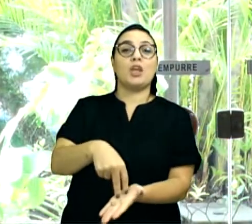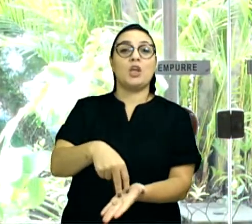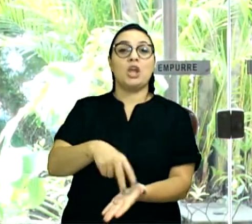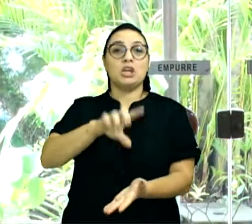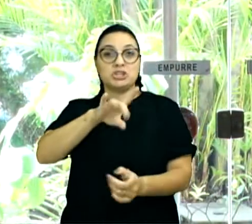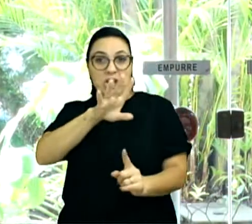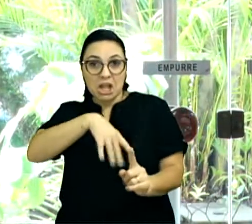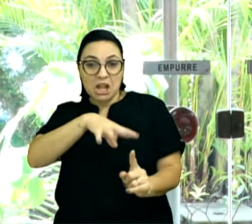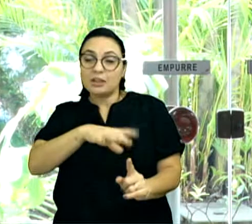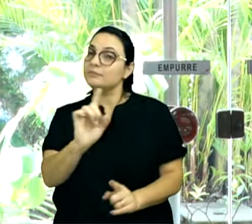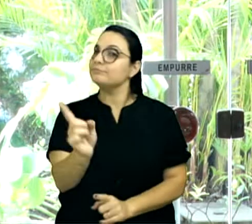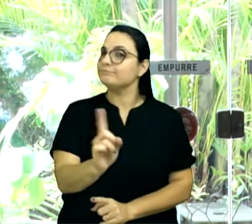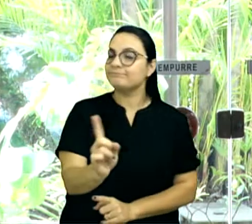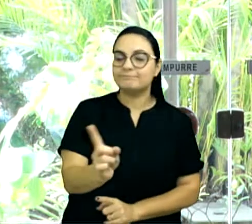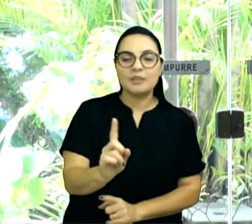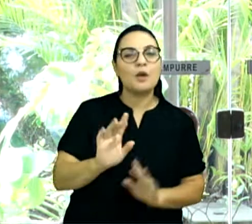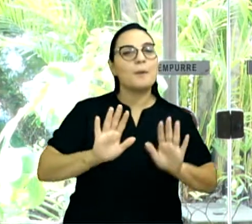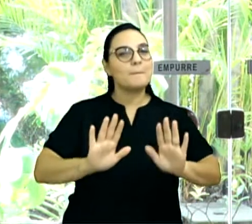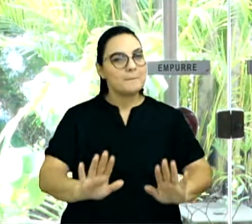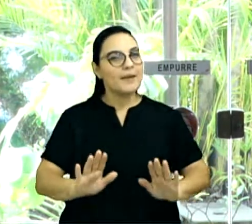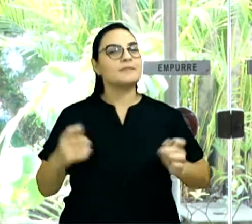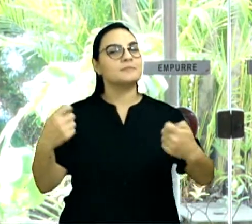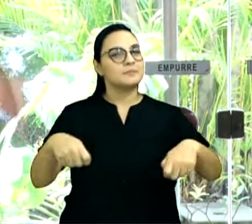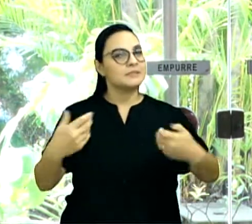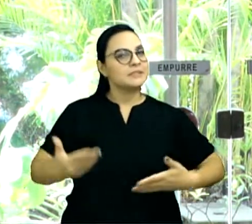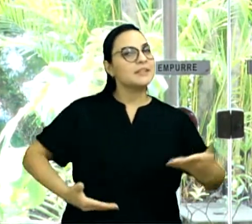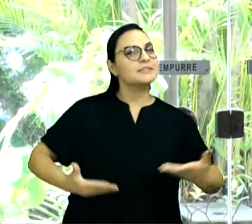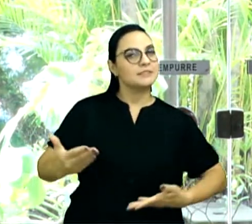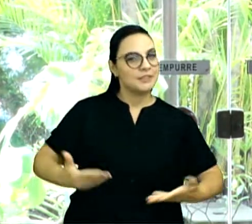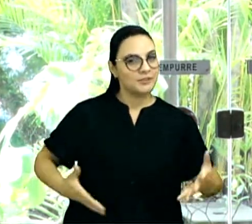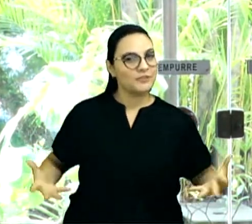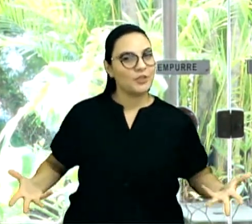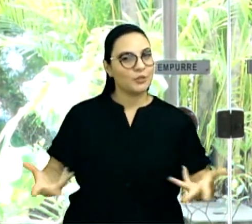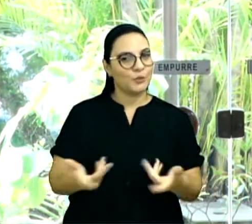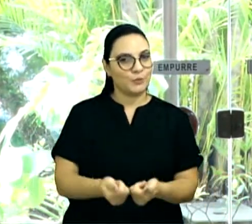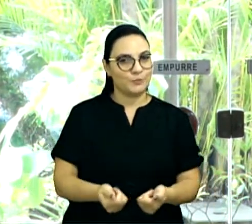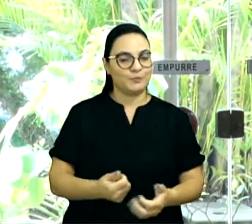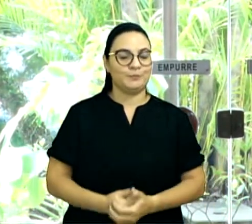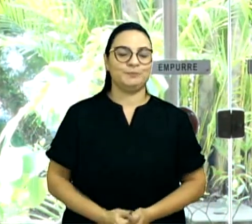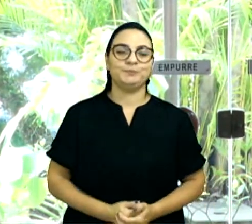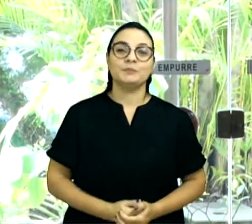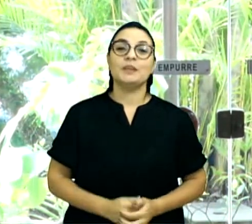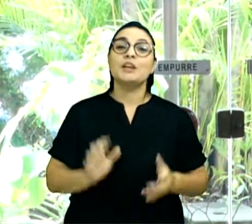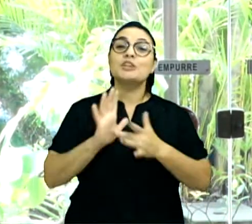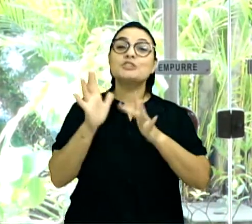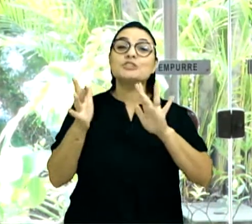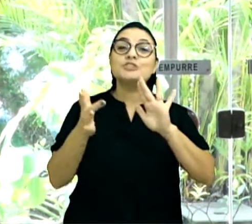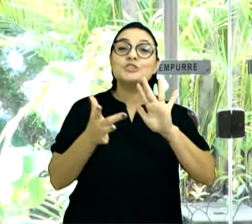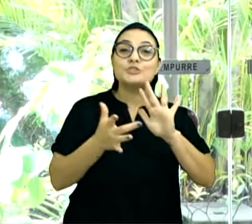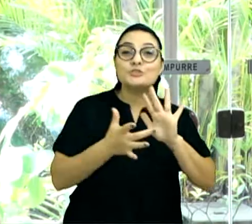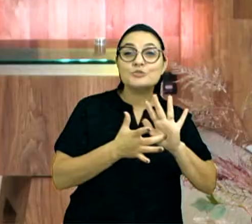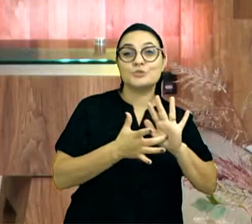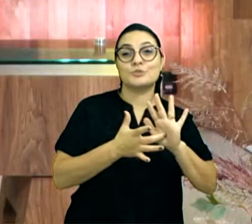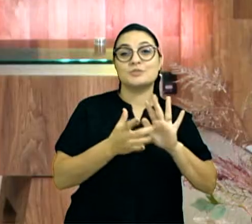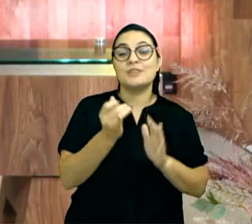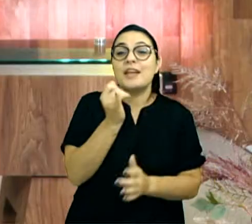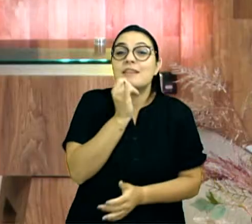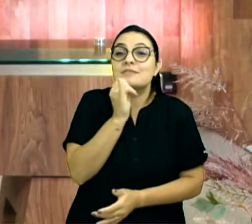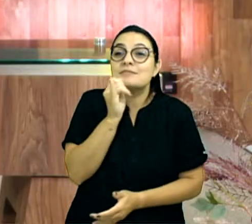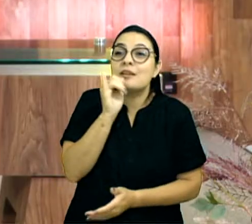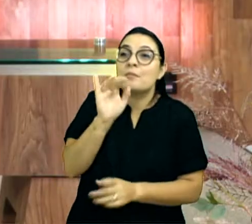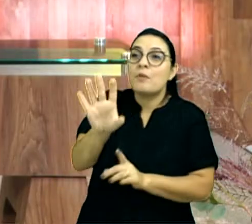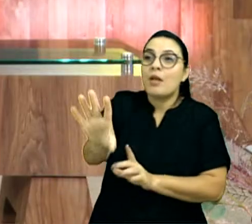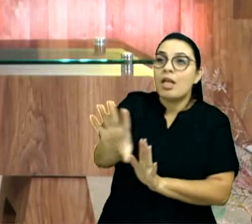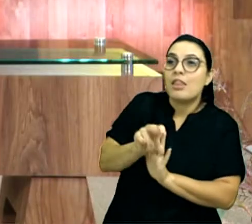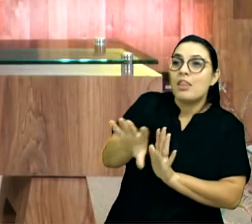servido, mas para servir. Jesus, o nosso maior exemplo, o nosso